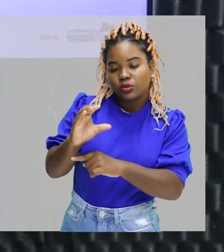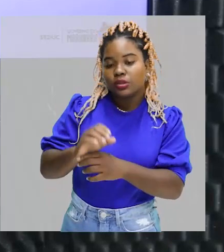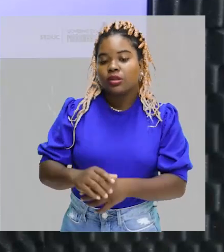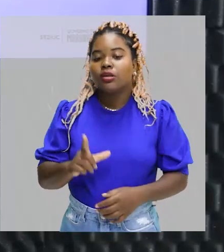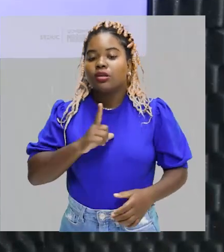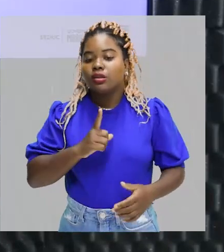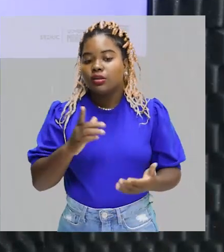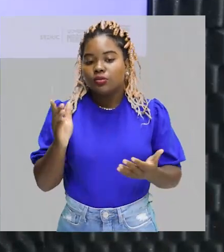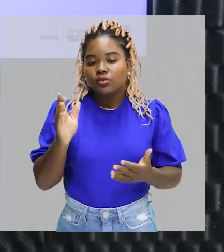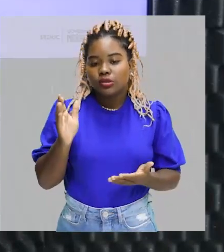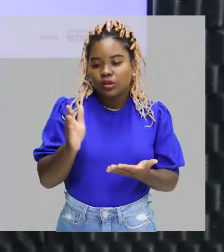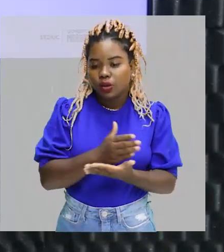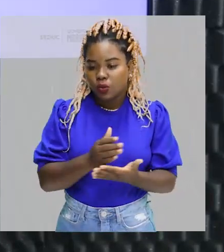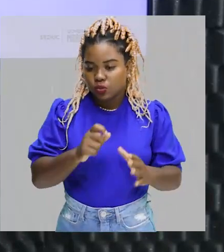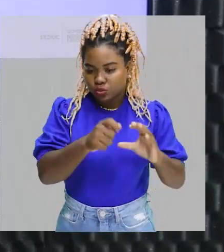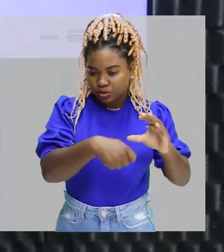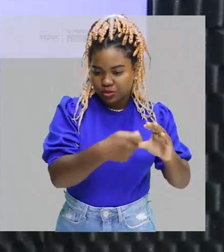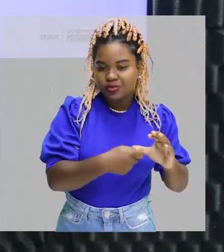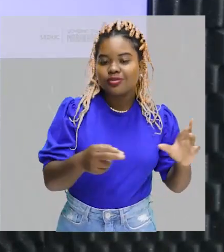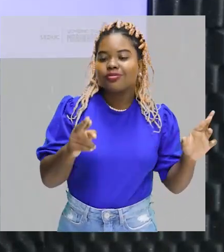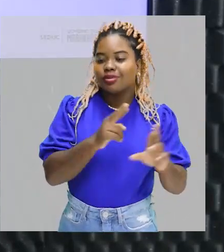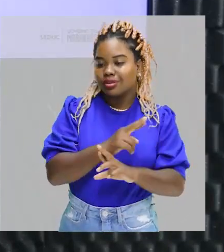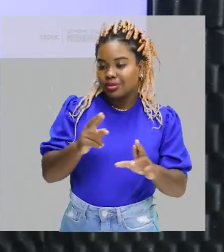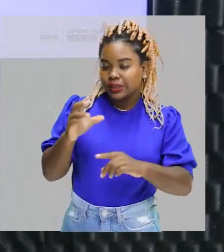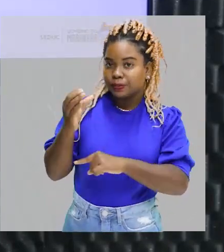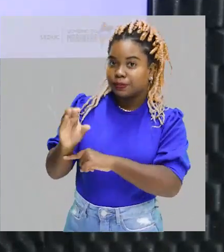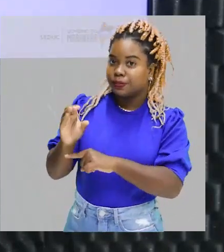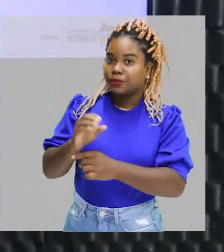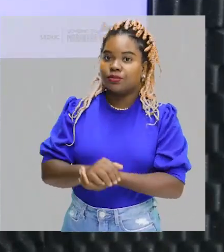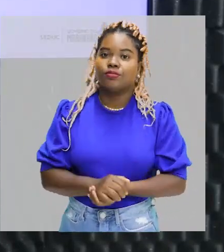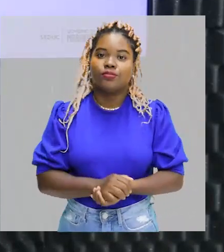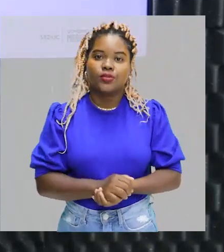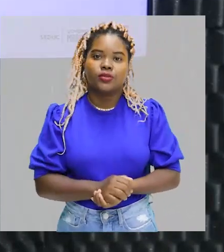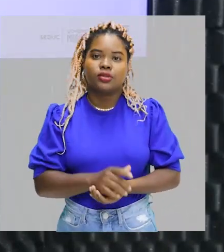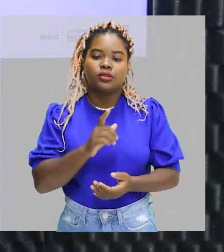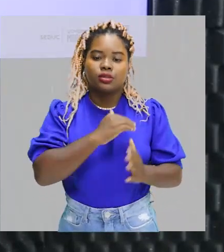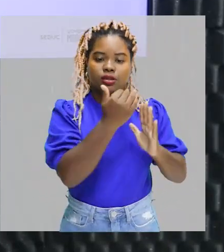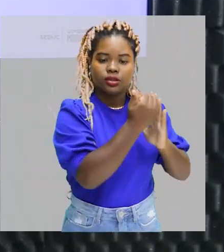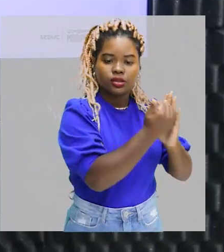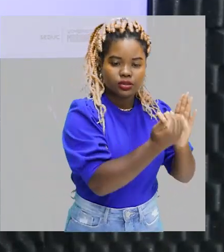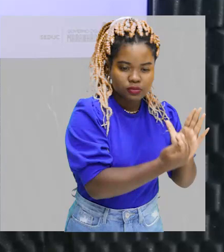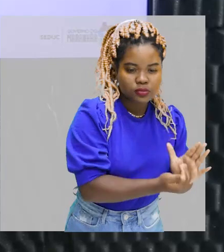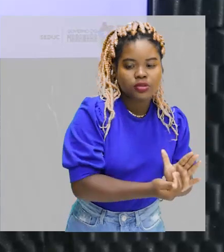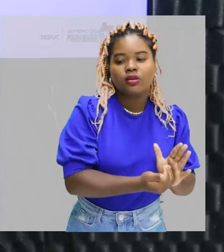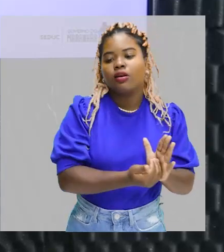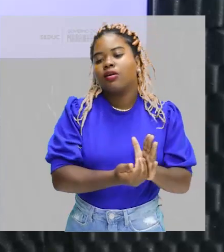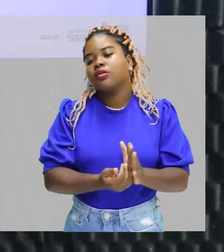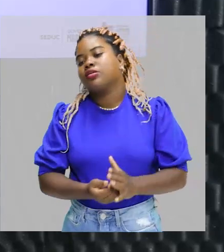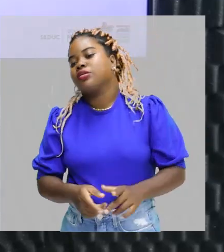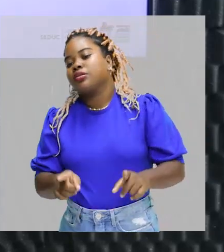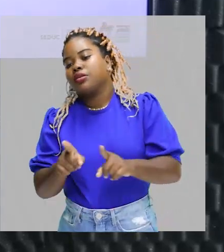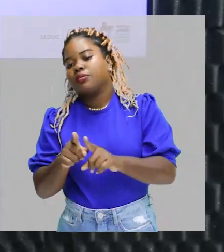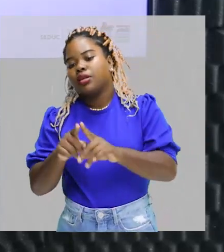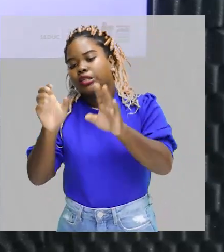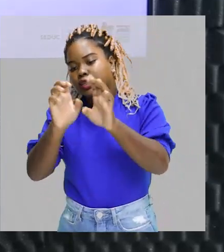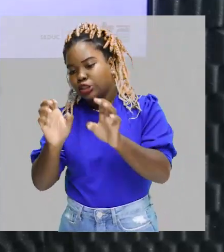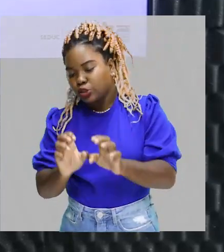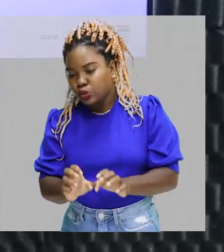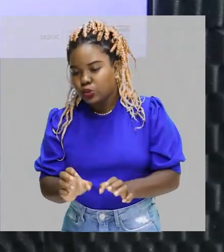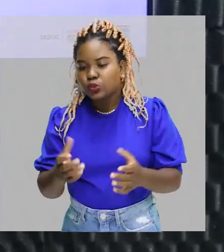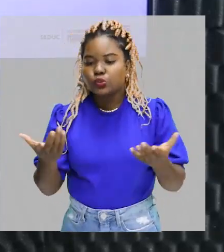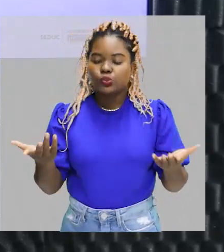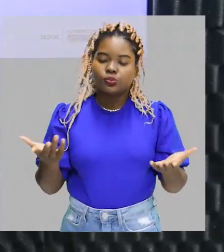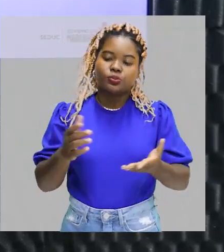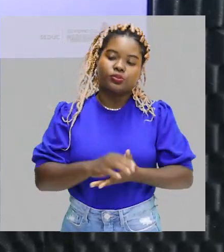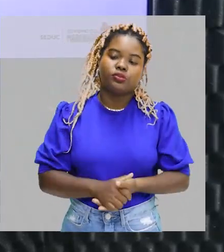vídeos relacionados ao carbono. A classificação, os postulados do carbono, a